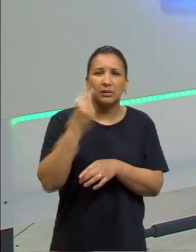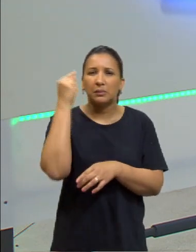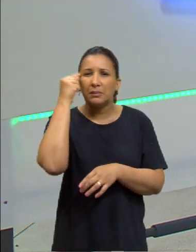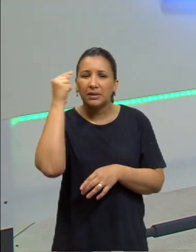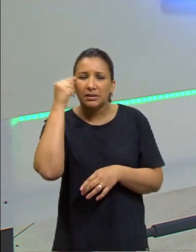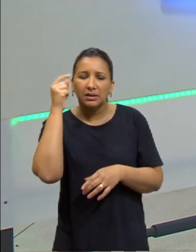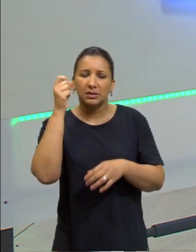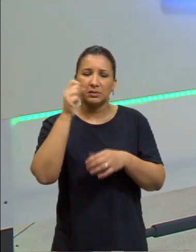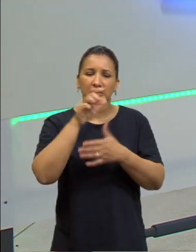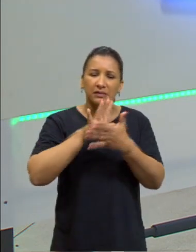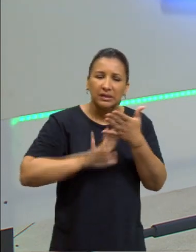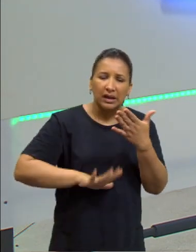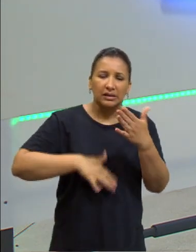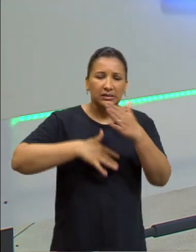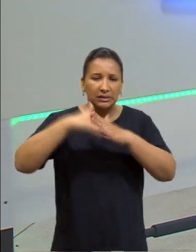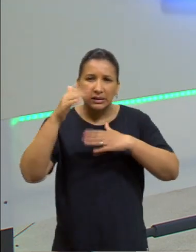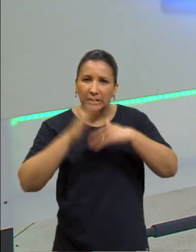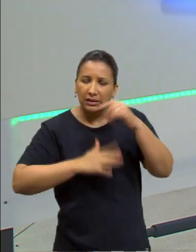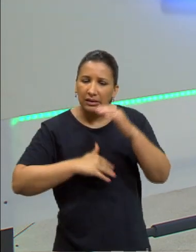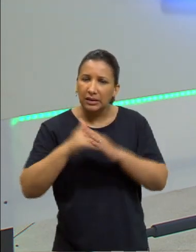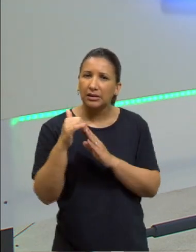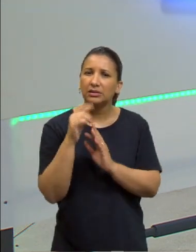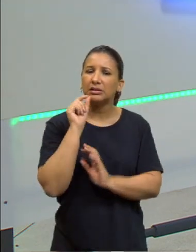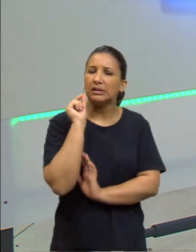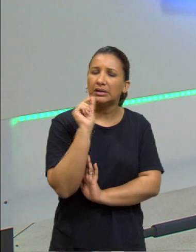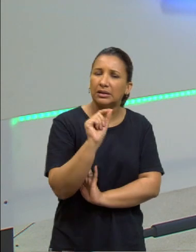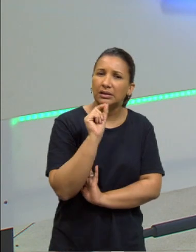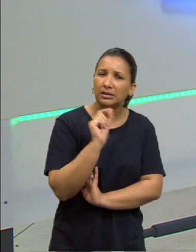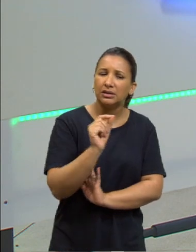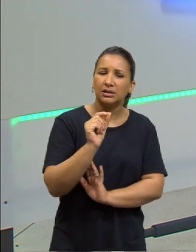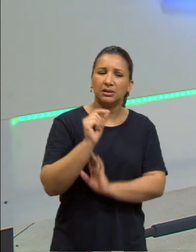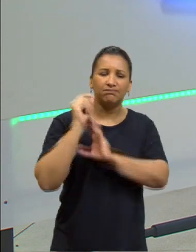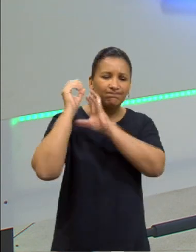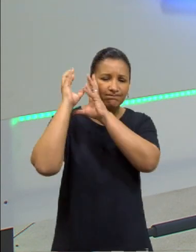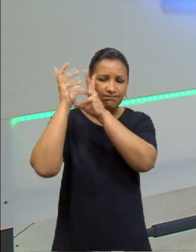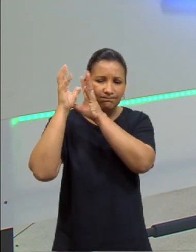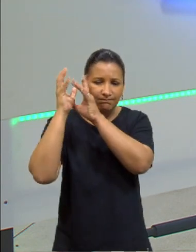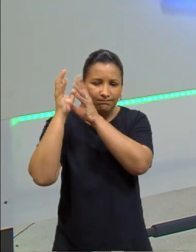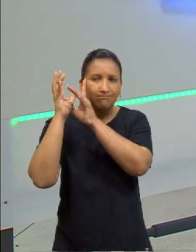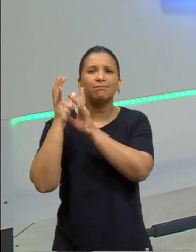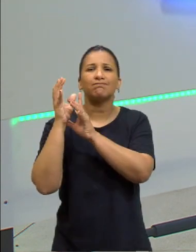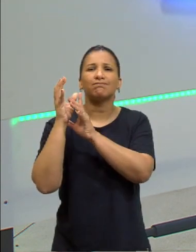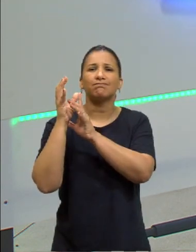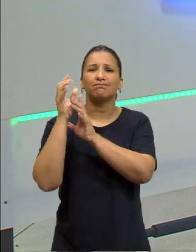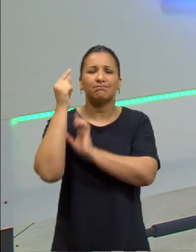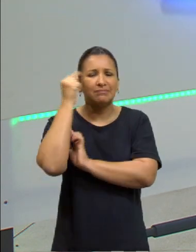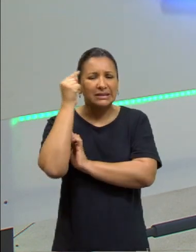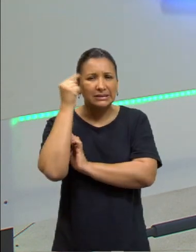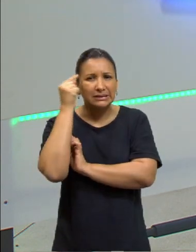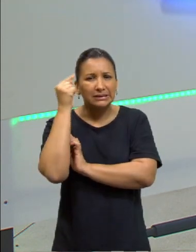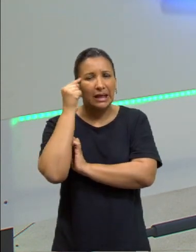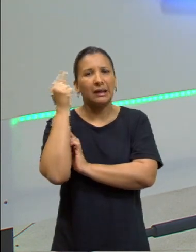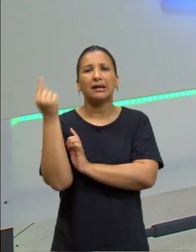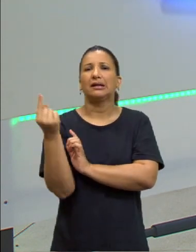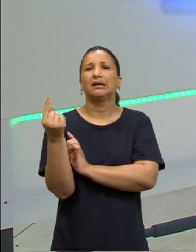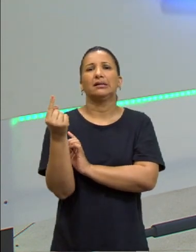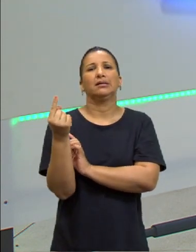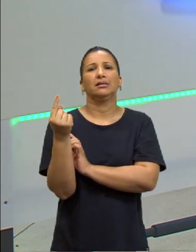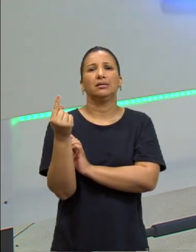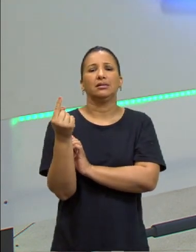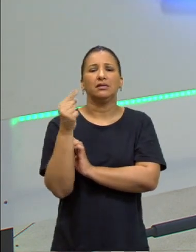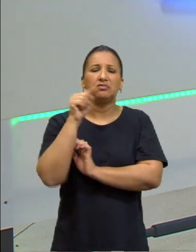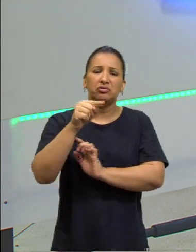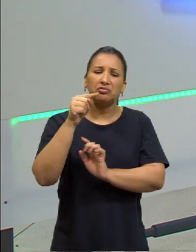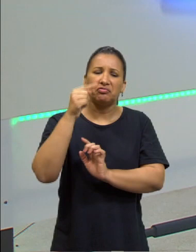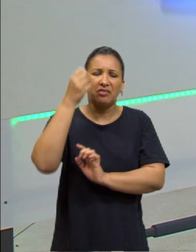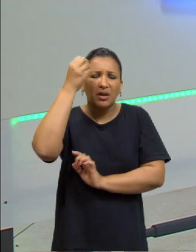exercício lá de você botar os neurônios para funcionar, os neurônios para funcionar, então você vai